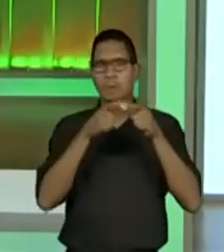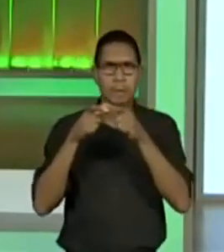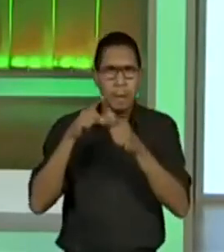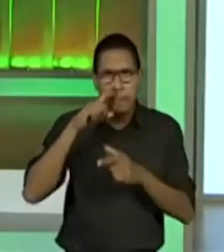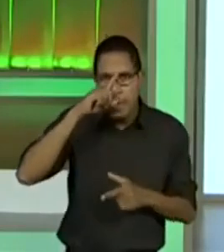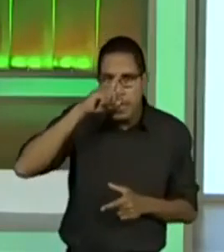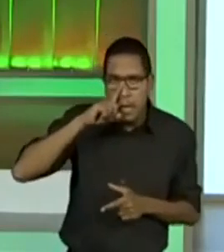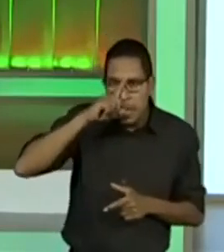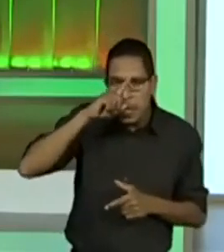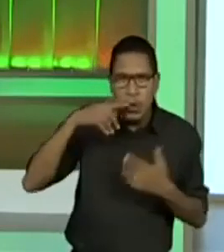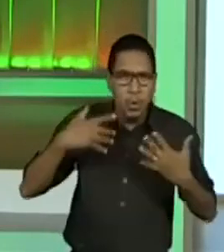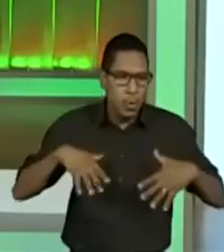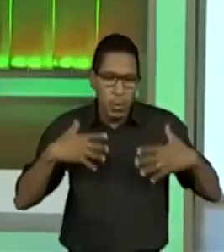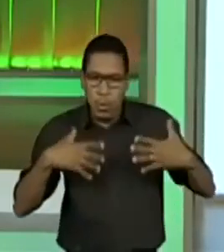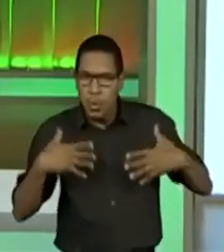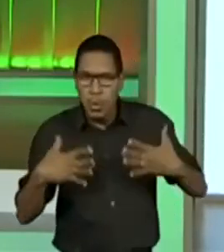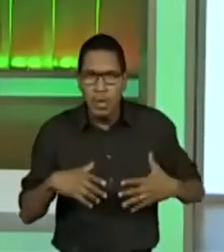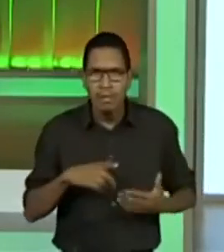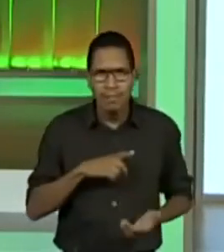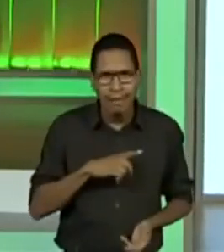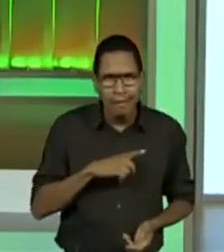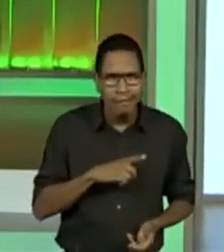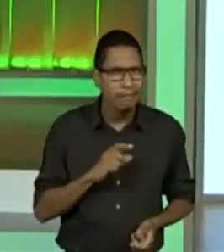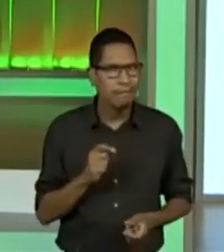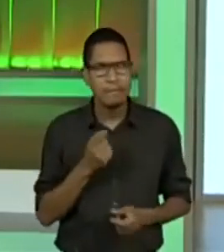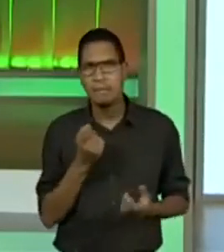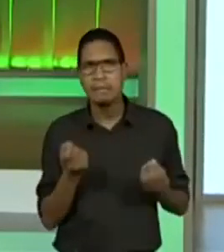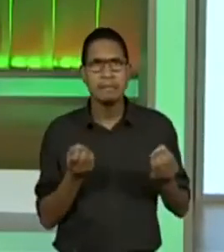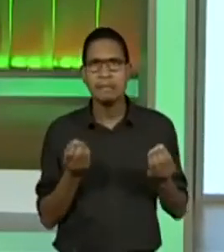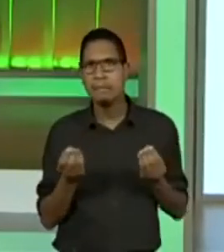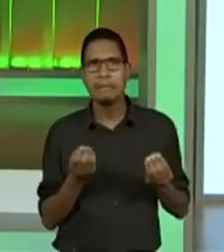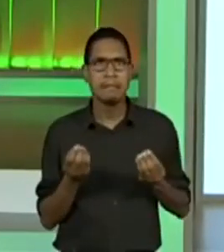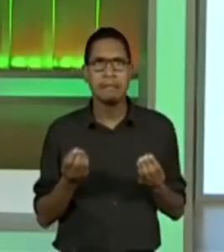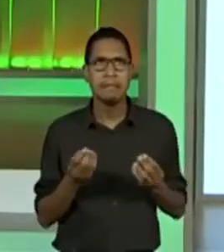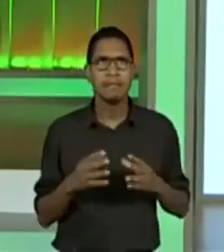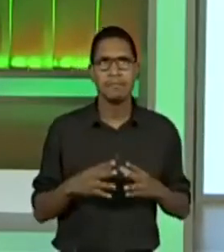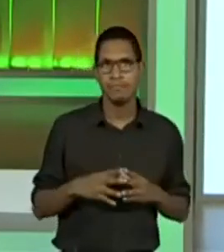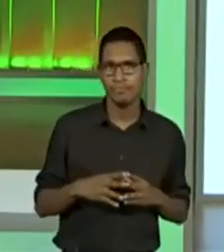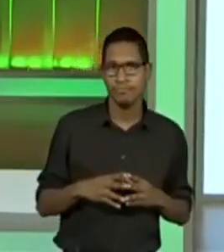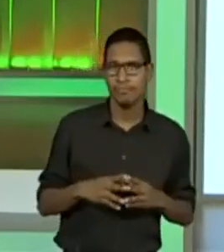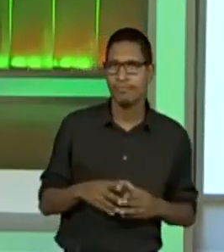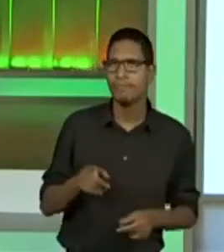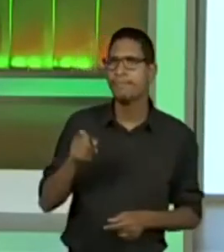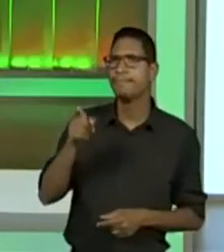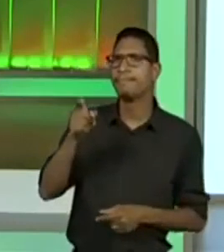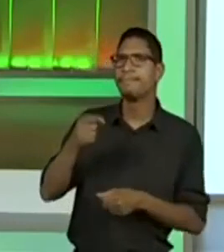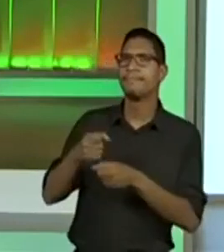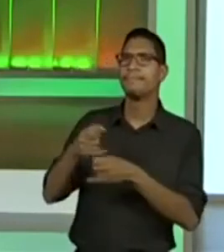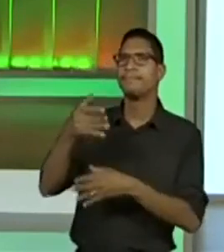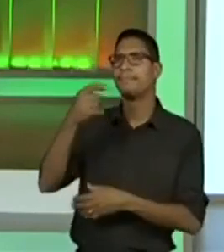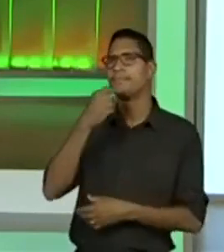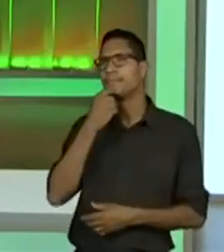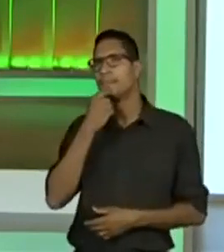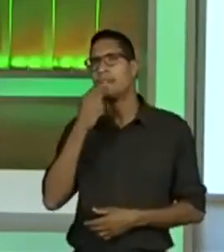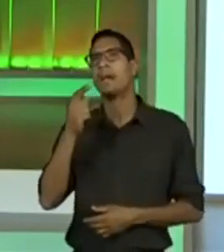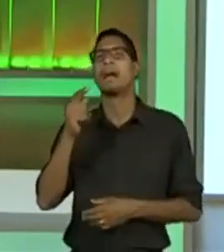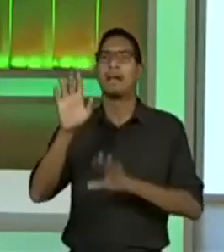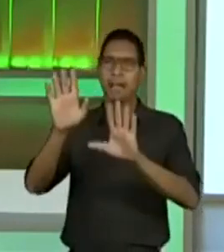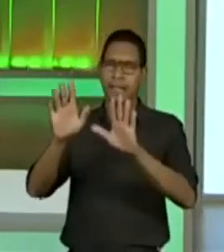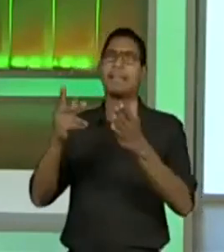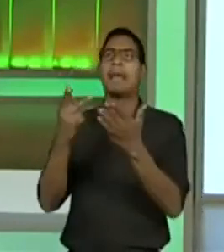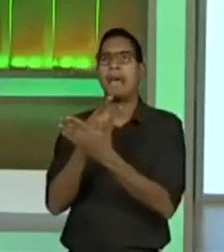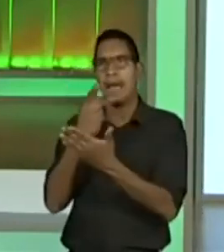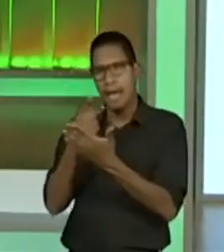um risco para a população, alguma coisa. E aí, gente? Ó, tem aluna falando de escrita errada. Calma, gente,